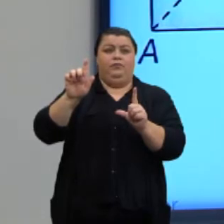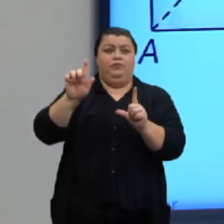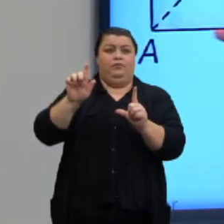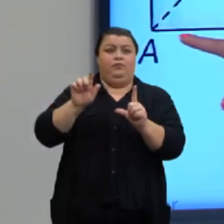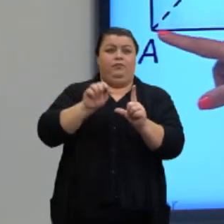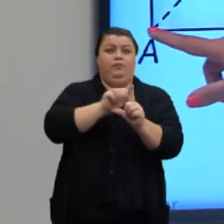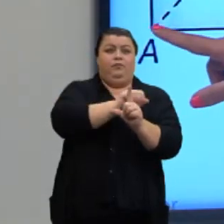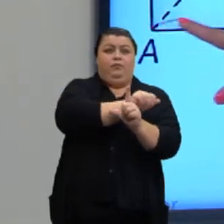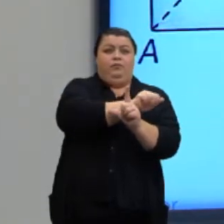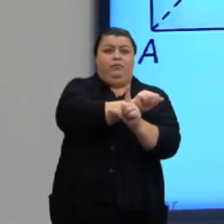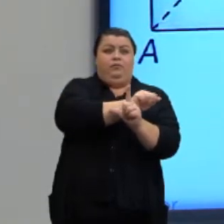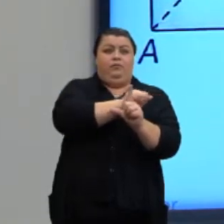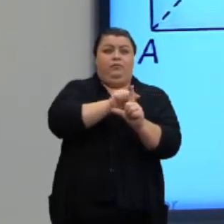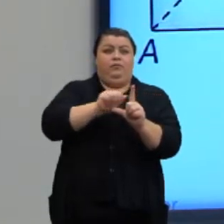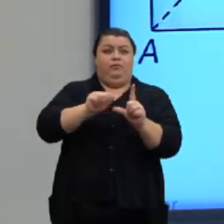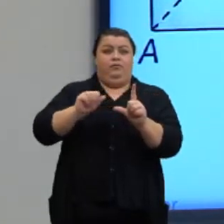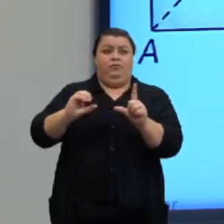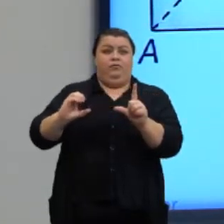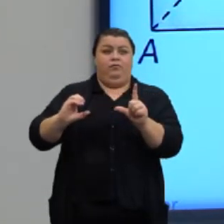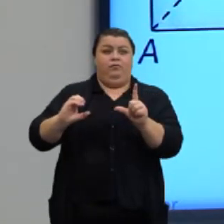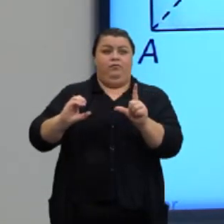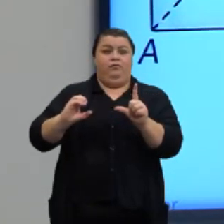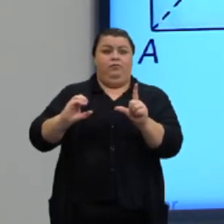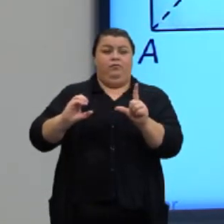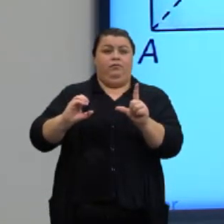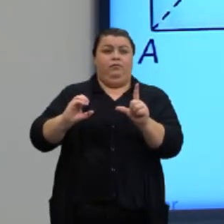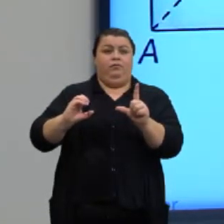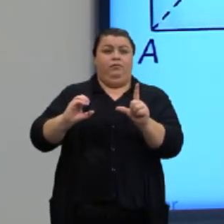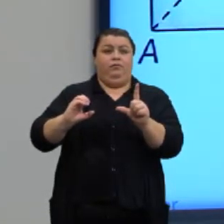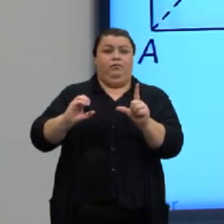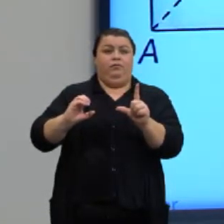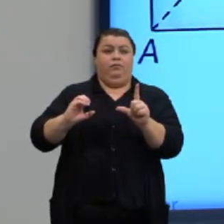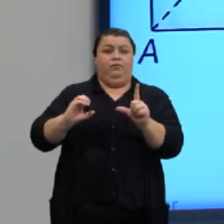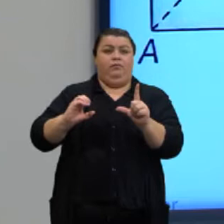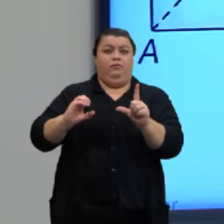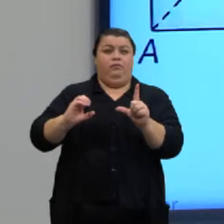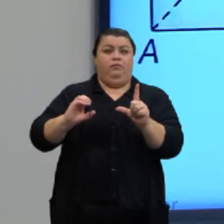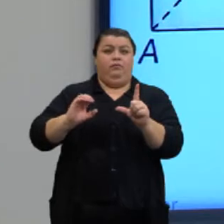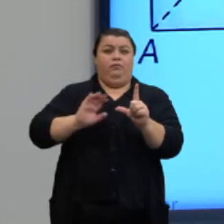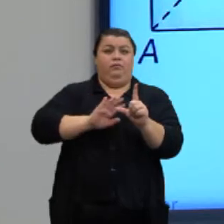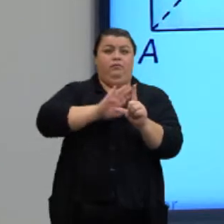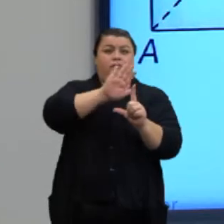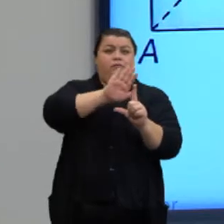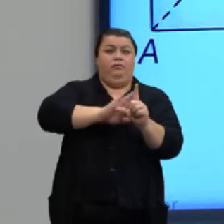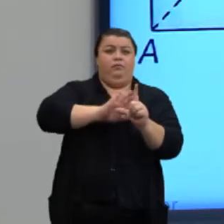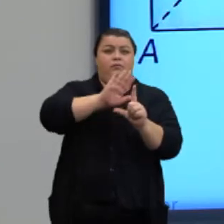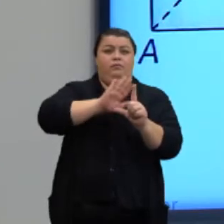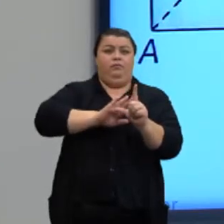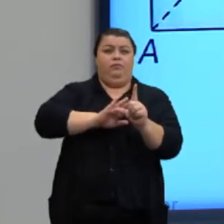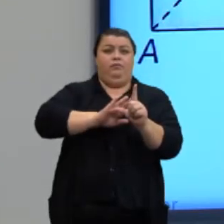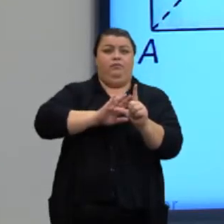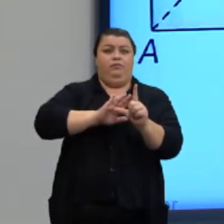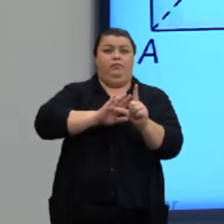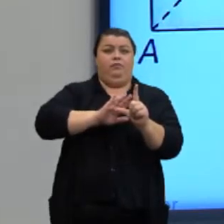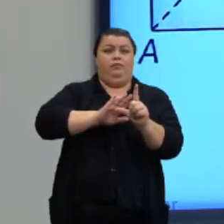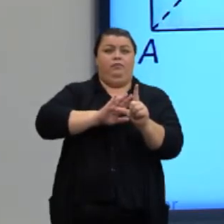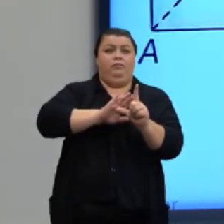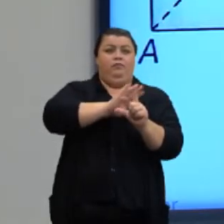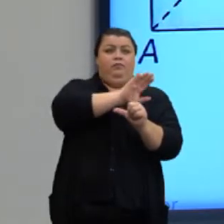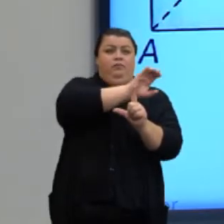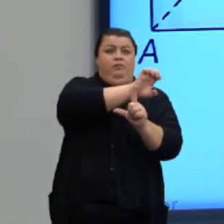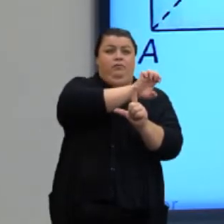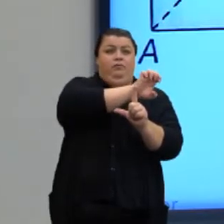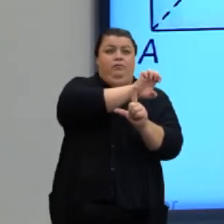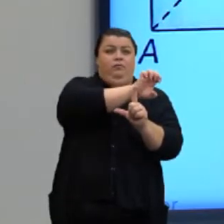diagonal AC. Das faces EFGH, onde está